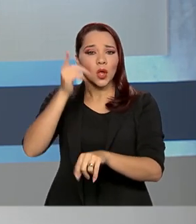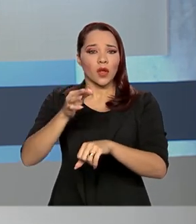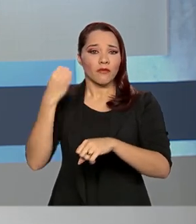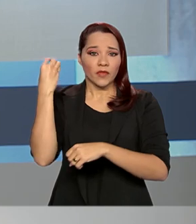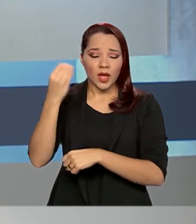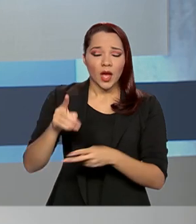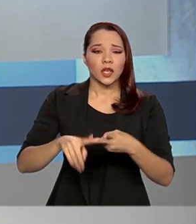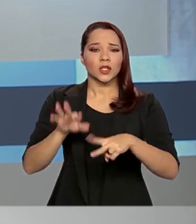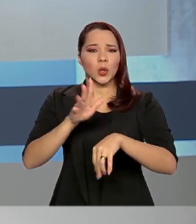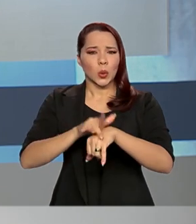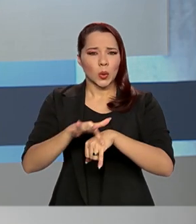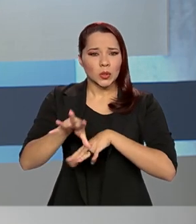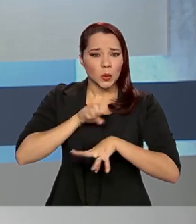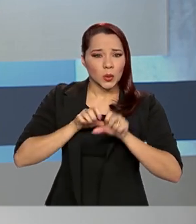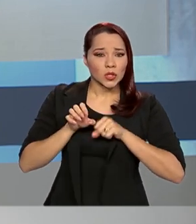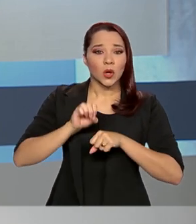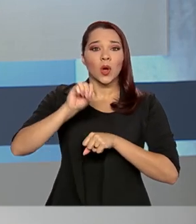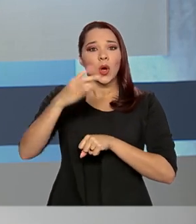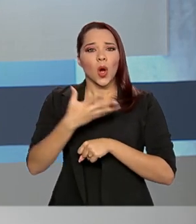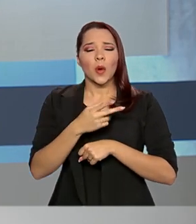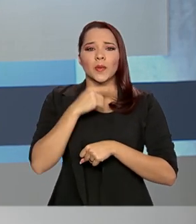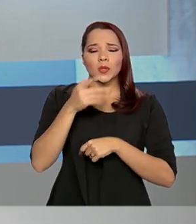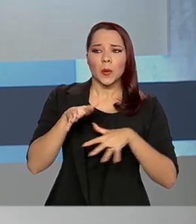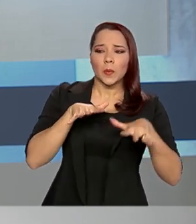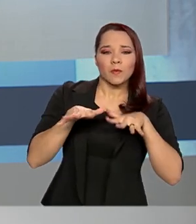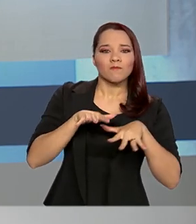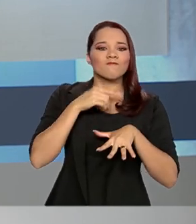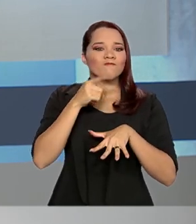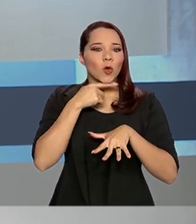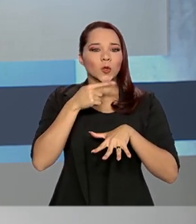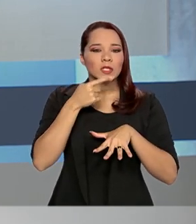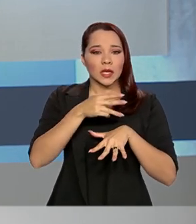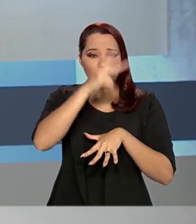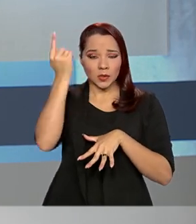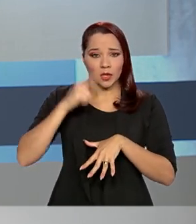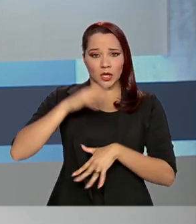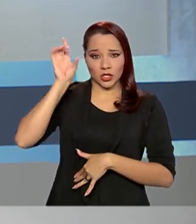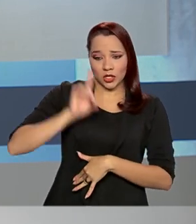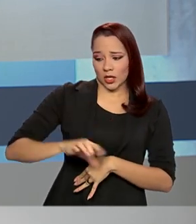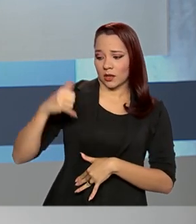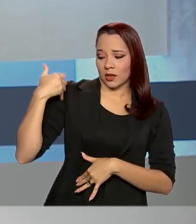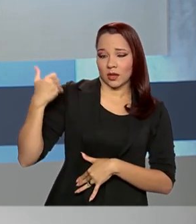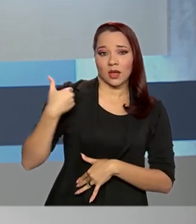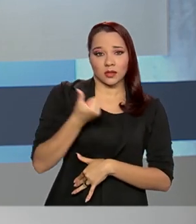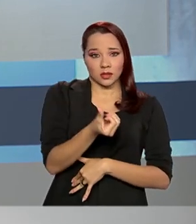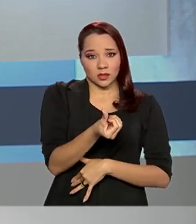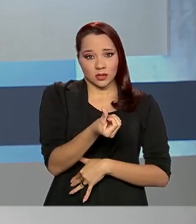viagem, doença contagiosa ou impossibilidade de locomoção do beneficiário com mais de 60 anos.